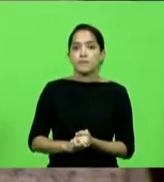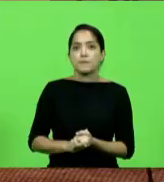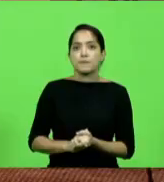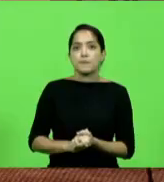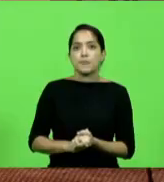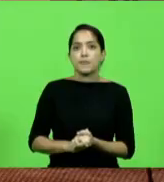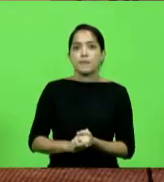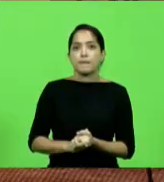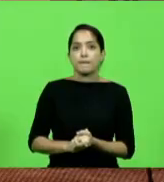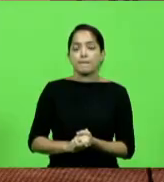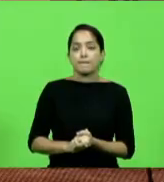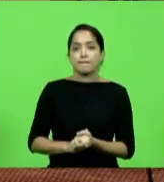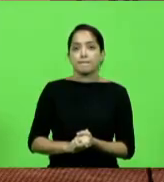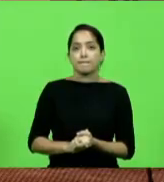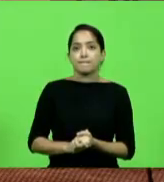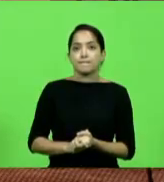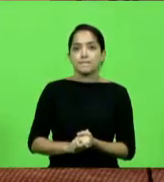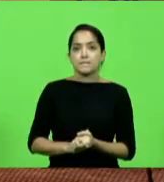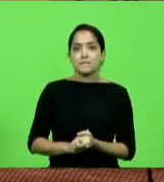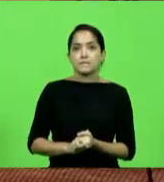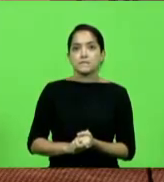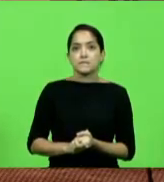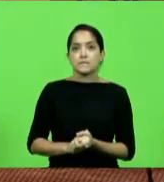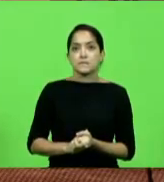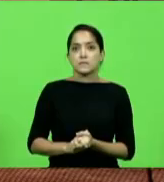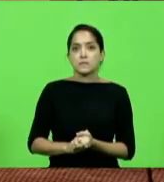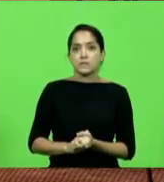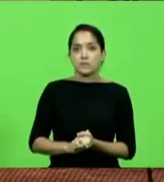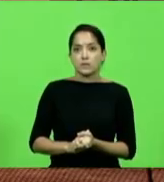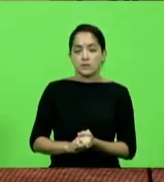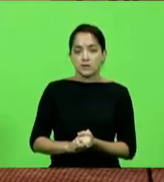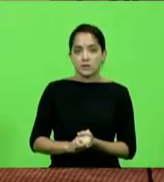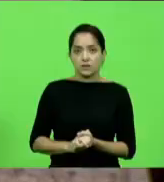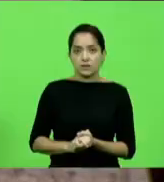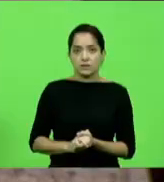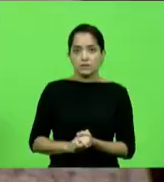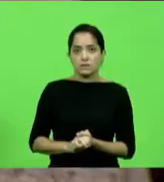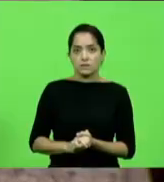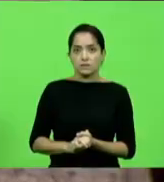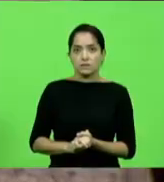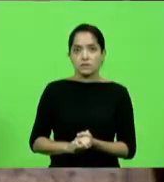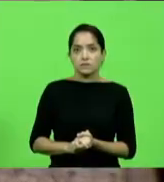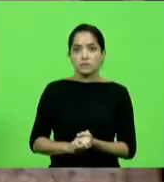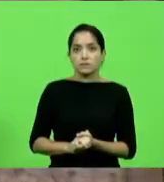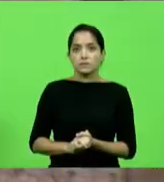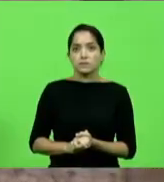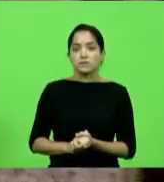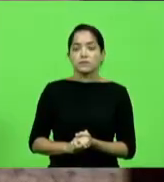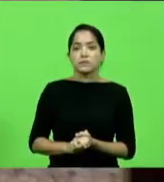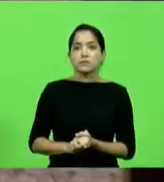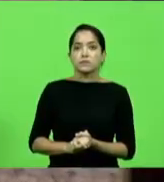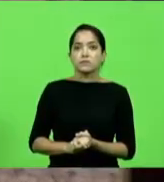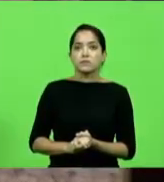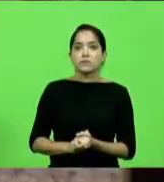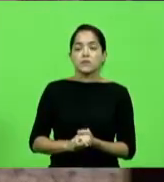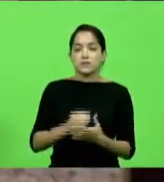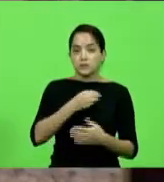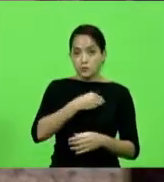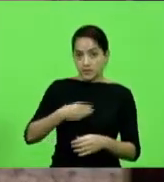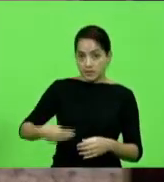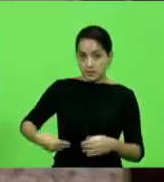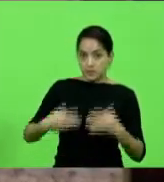A questão de ordem, deputado, a excelência usou a palavra no momento, eu lhe concedo mais 30 segundos. Então, se o ministro Fachin